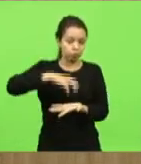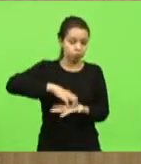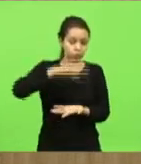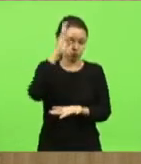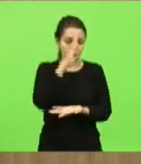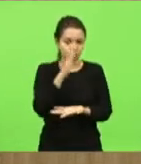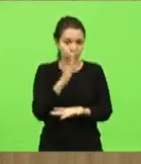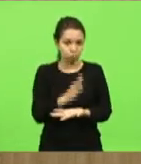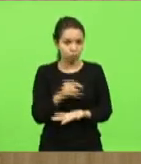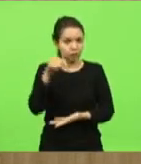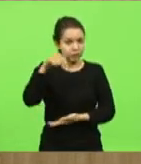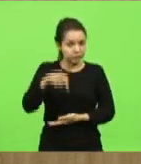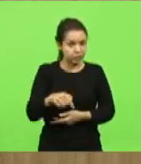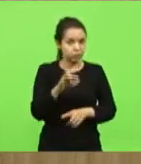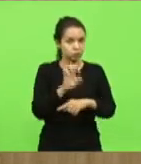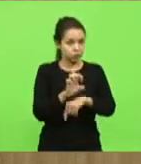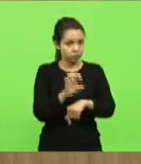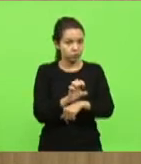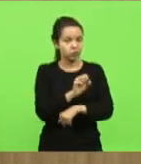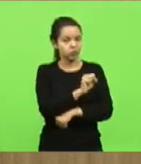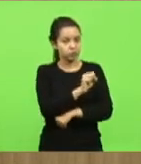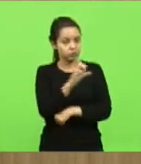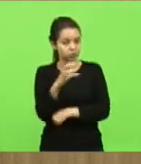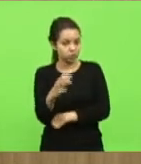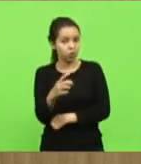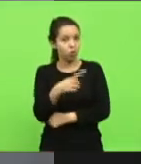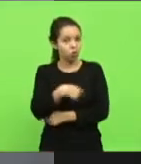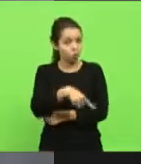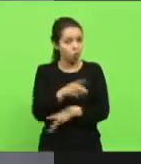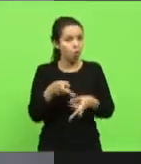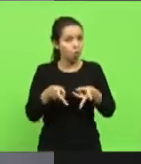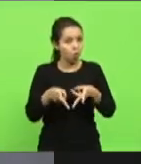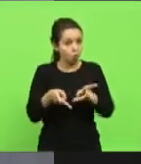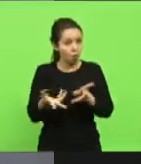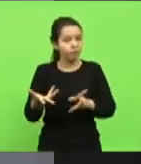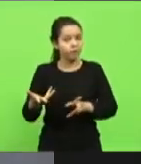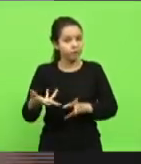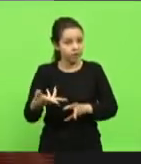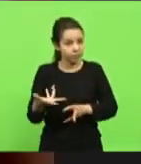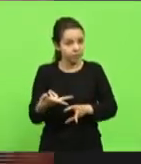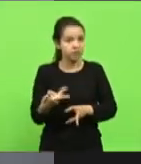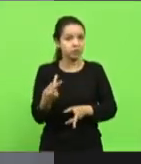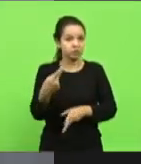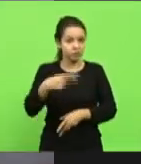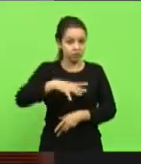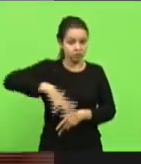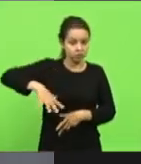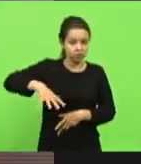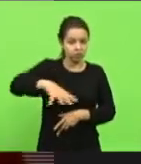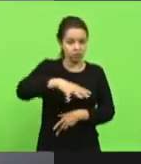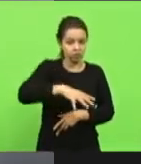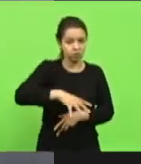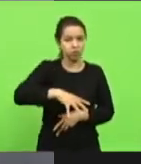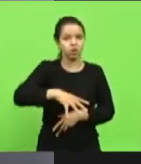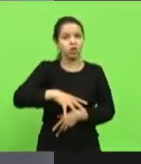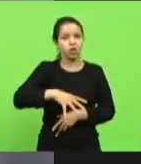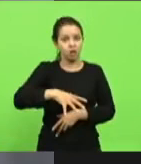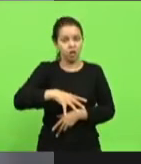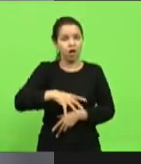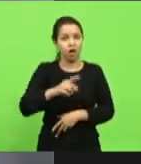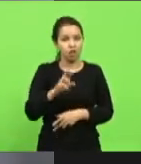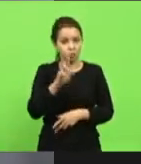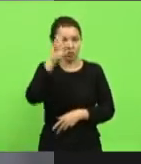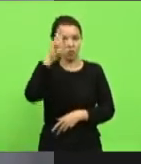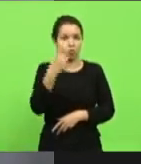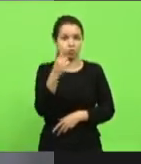Catarina para nós continuarmos com a viabilidade desse setor que domina um terço da economia do Estado